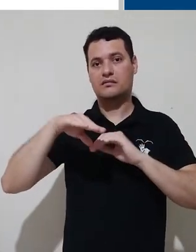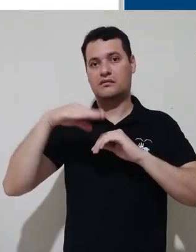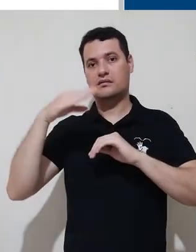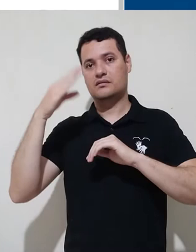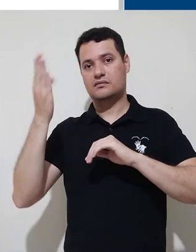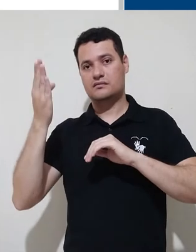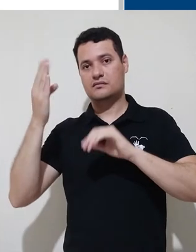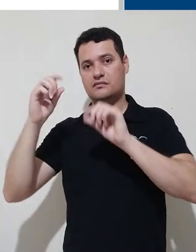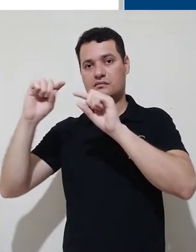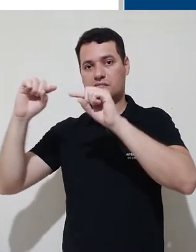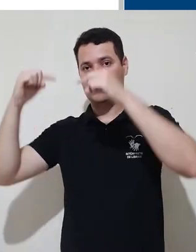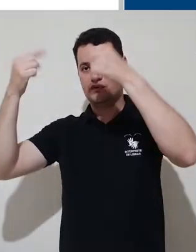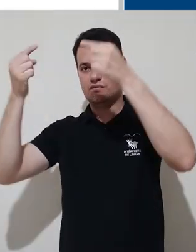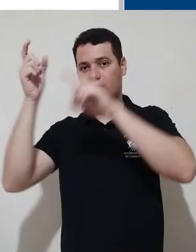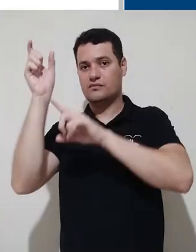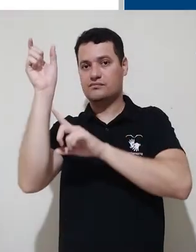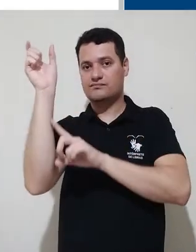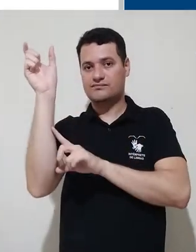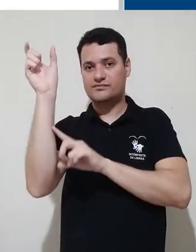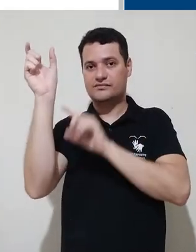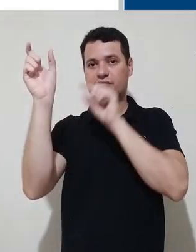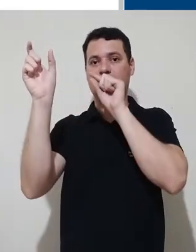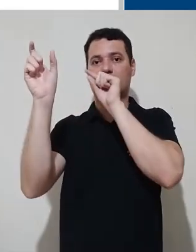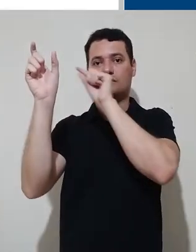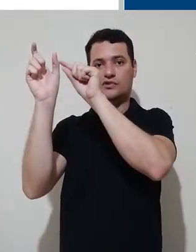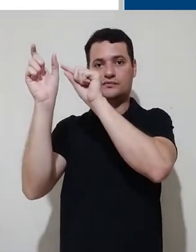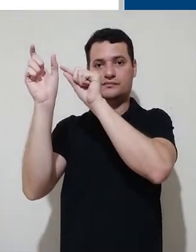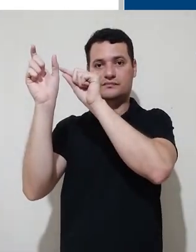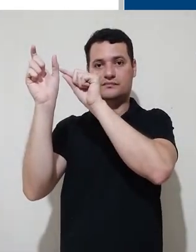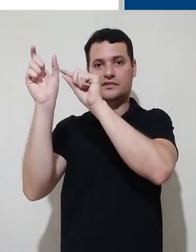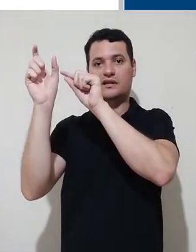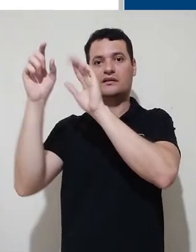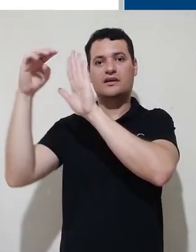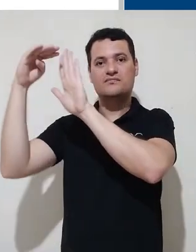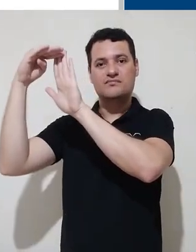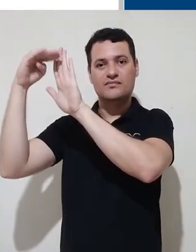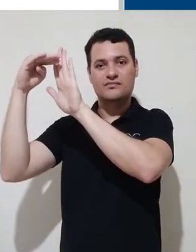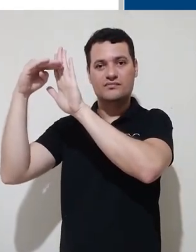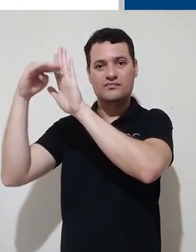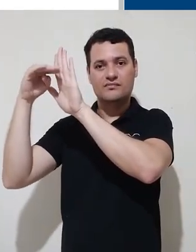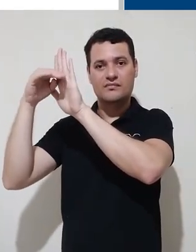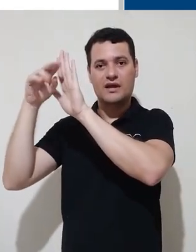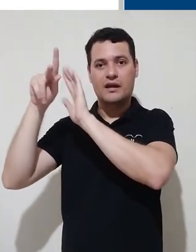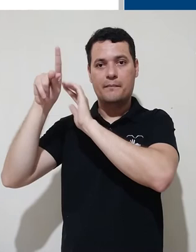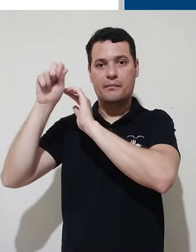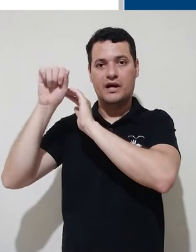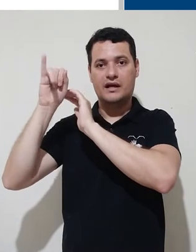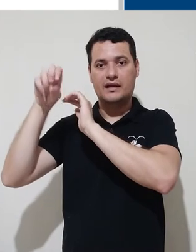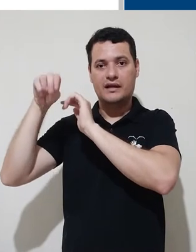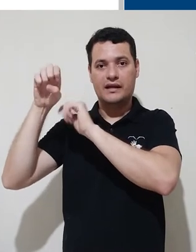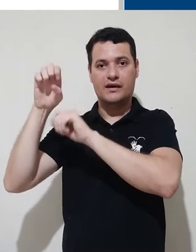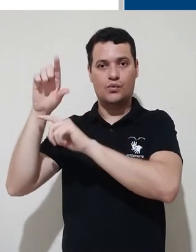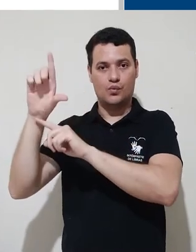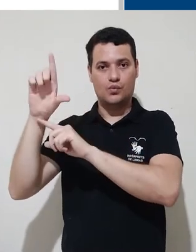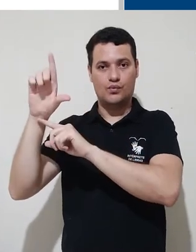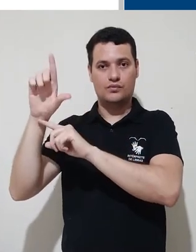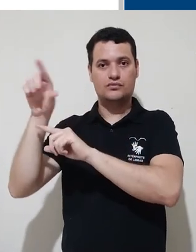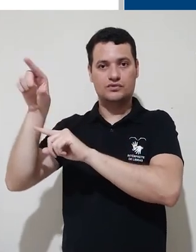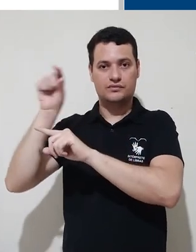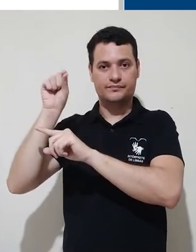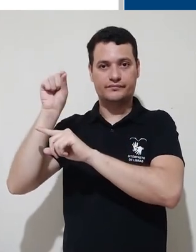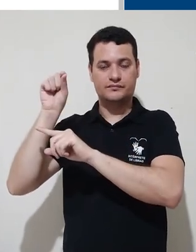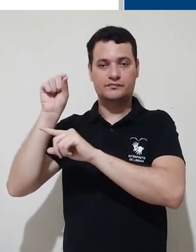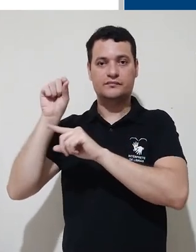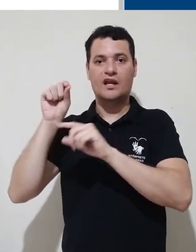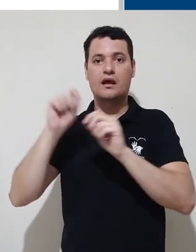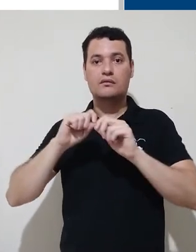seguimos aqui para o canto superior à direita da tela, temos essa setinha que pode ser clicada e aqui